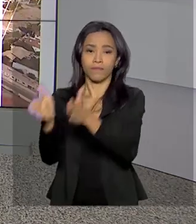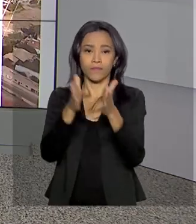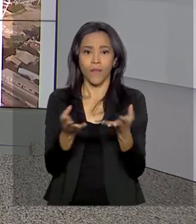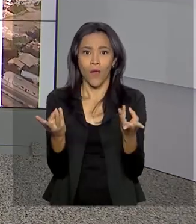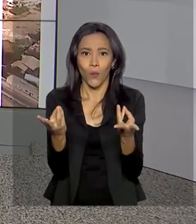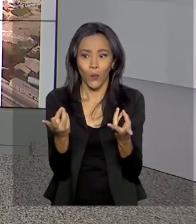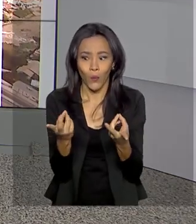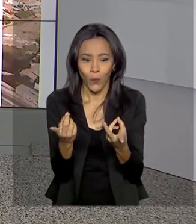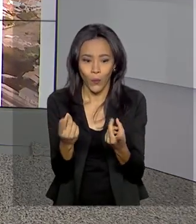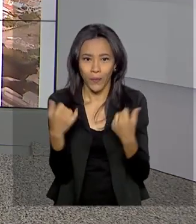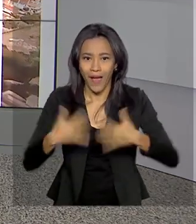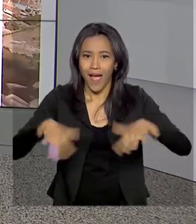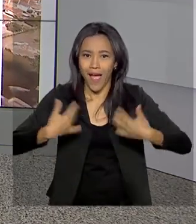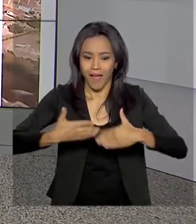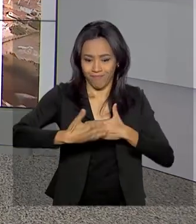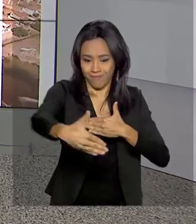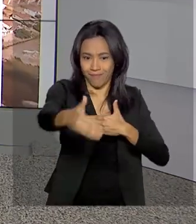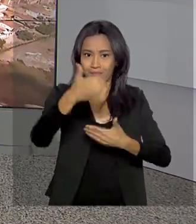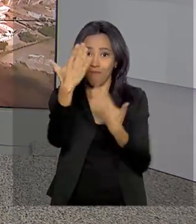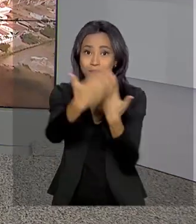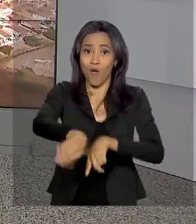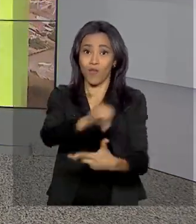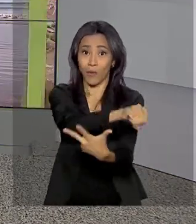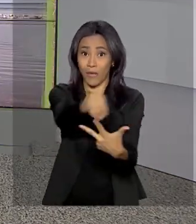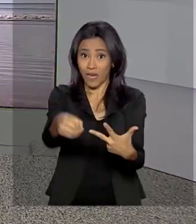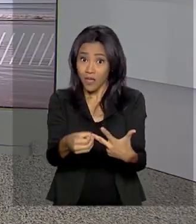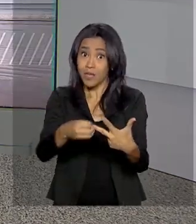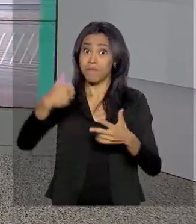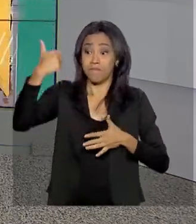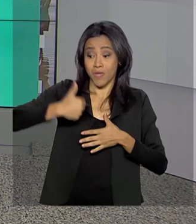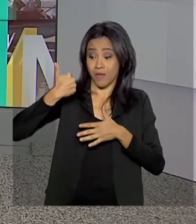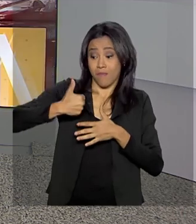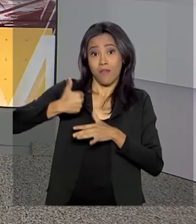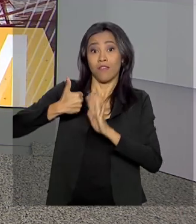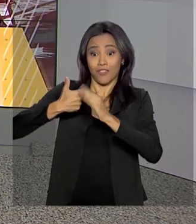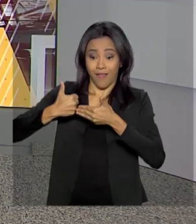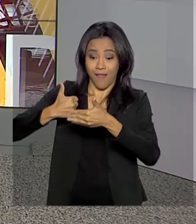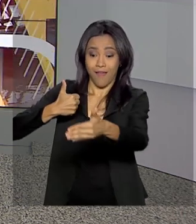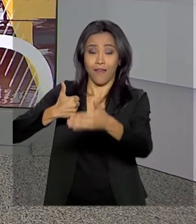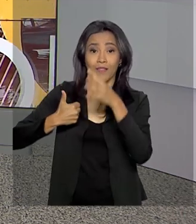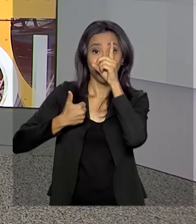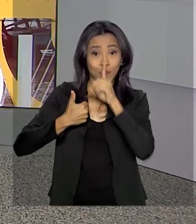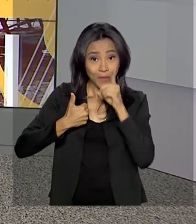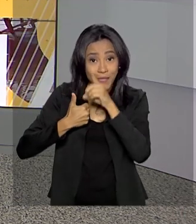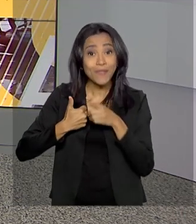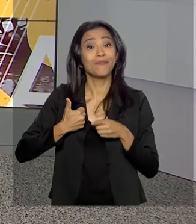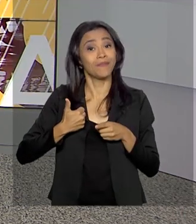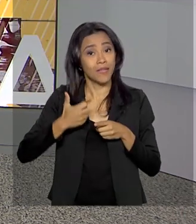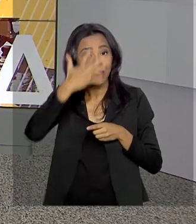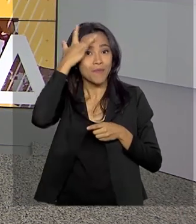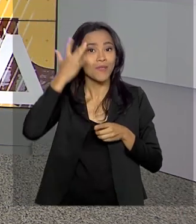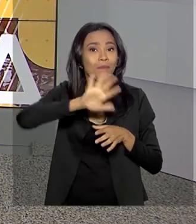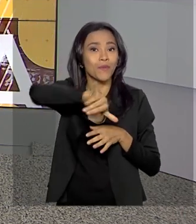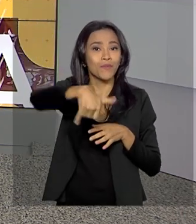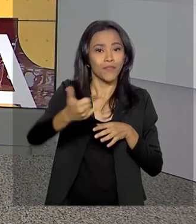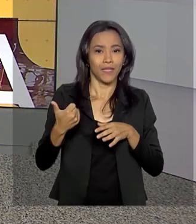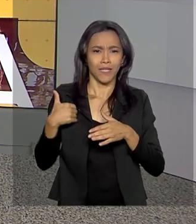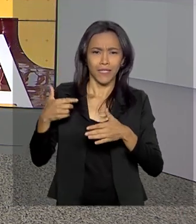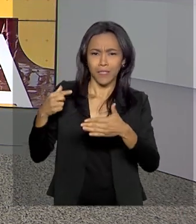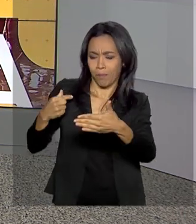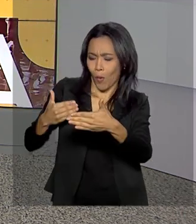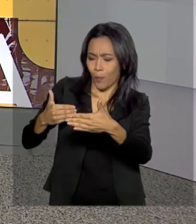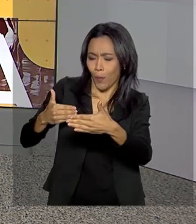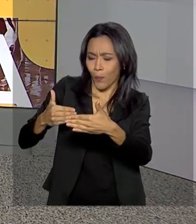Contagem regressiva para o Enem. A primeira fase das provas já é neste domingo. E muita gente aproveita essa reta final